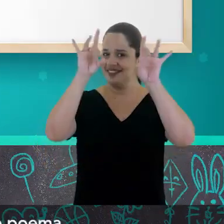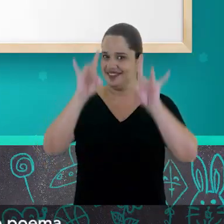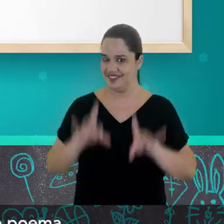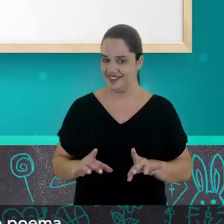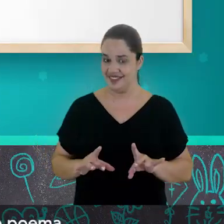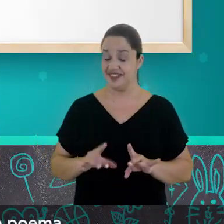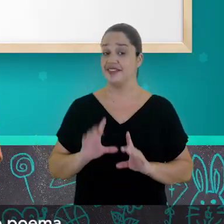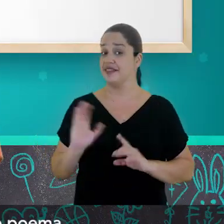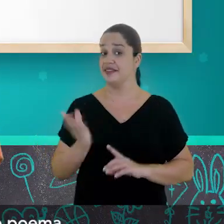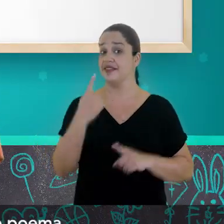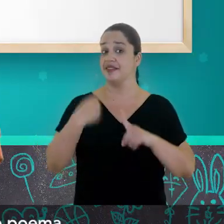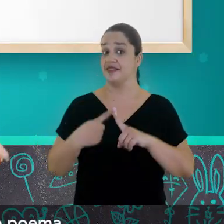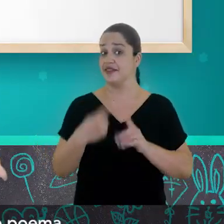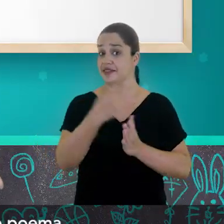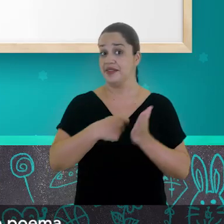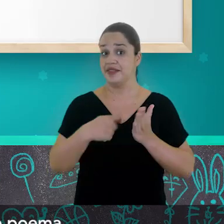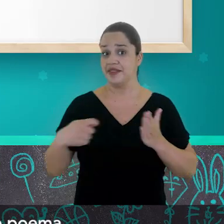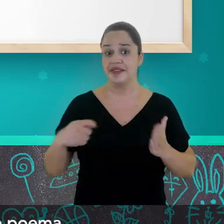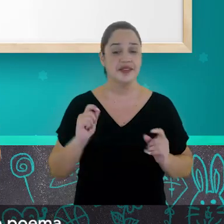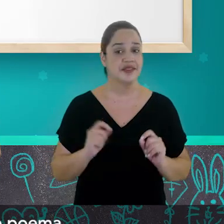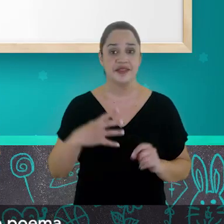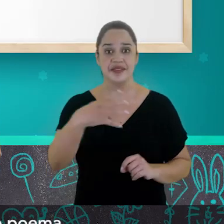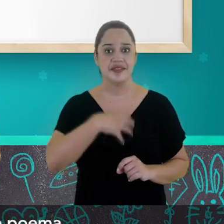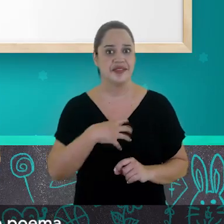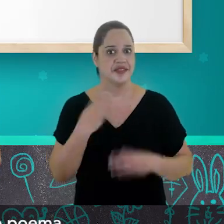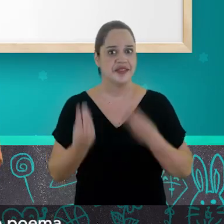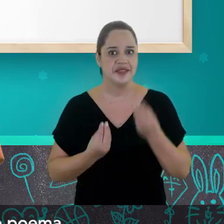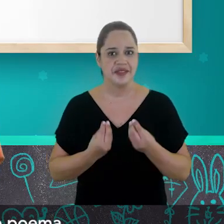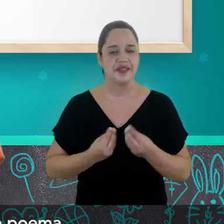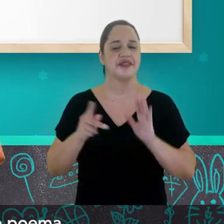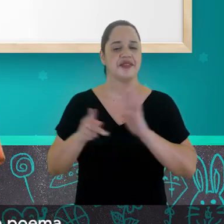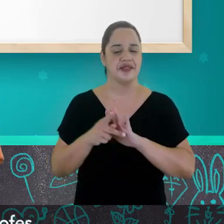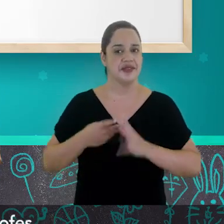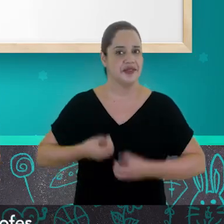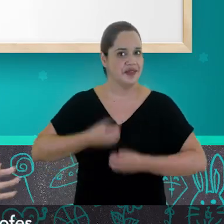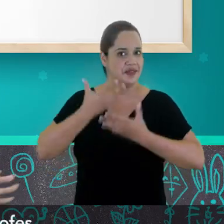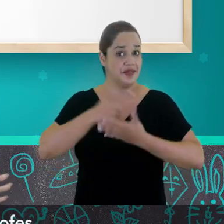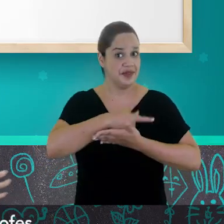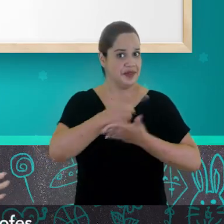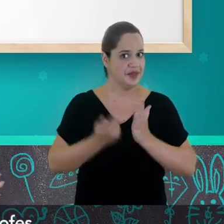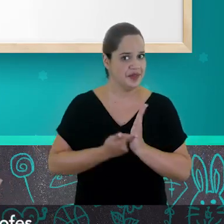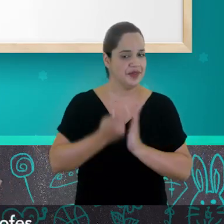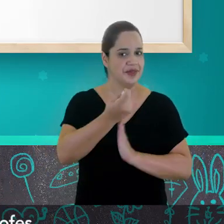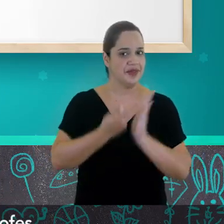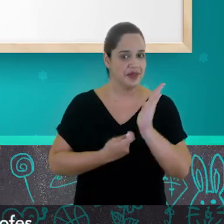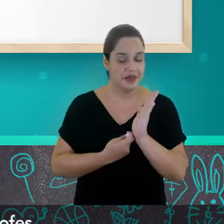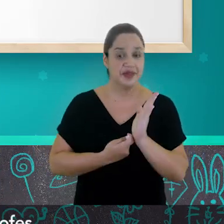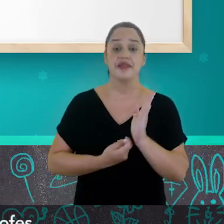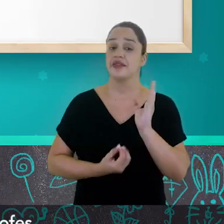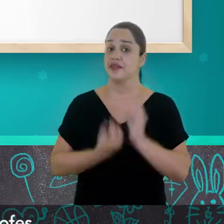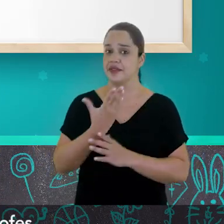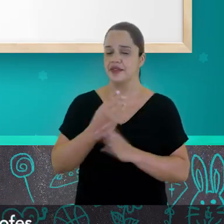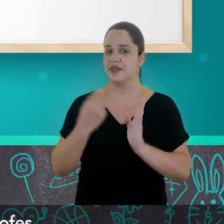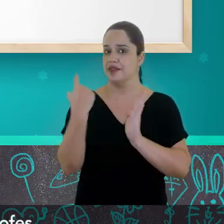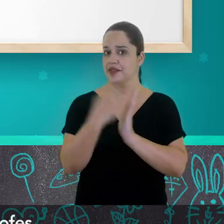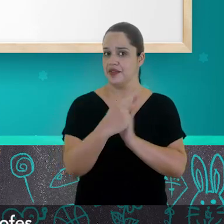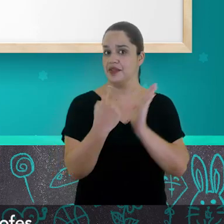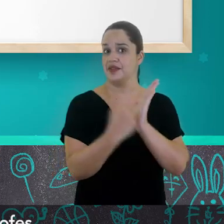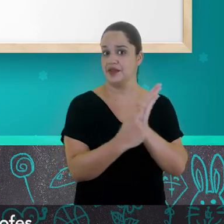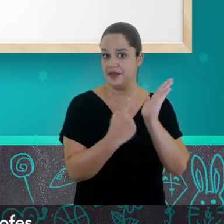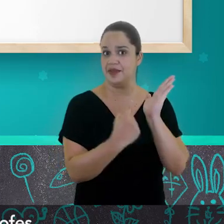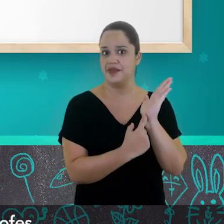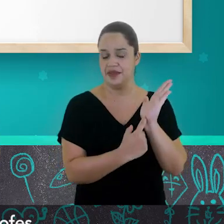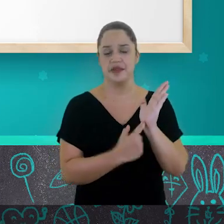Isso acontece porque ele foi escrito em forma de poema, um gênero textual formado por versos e